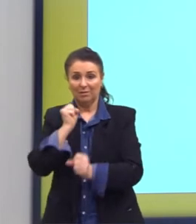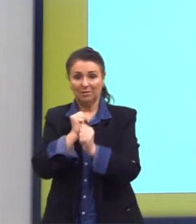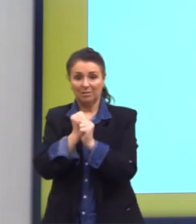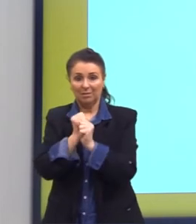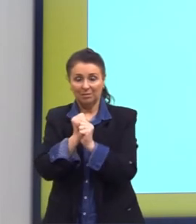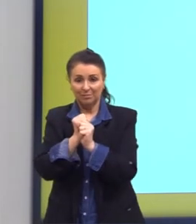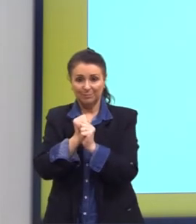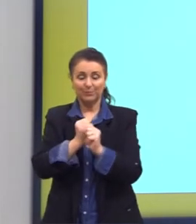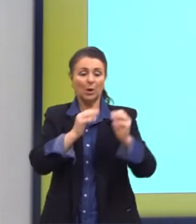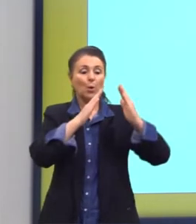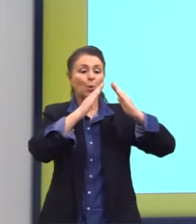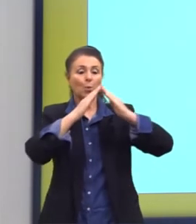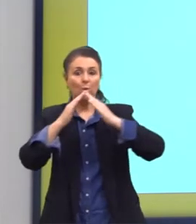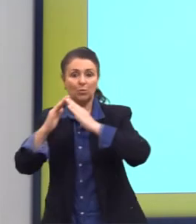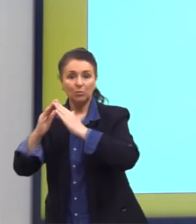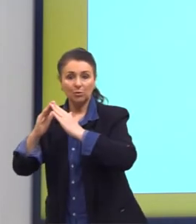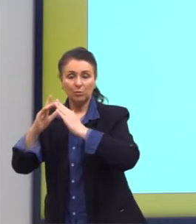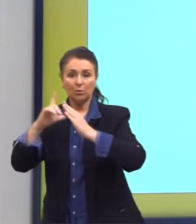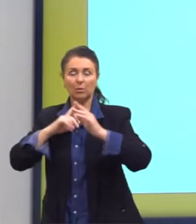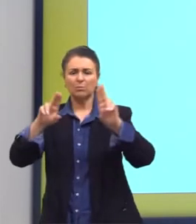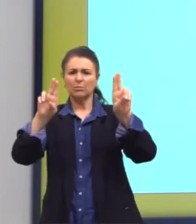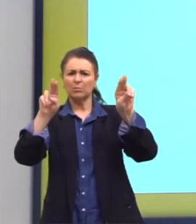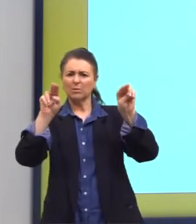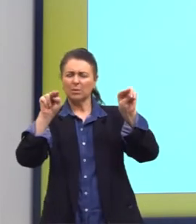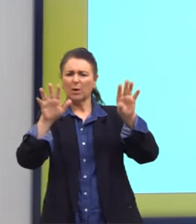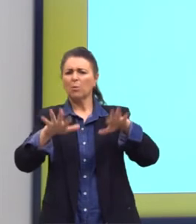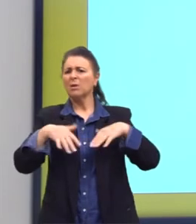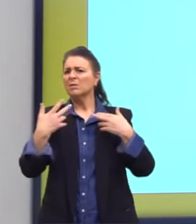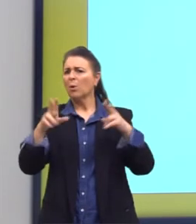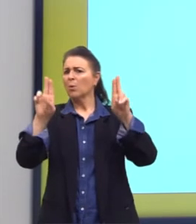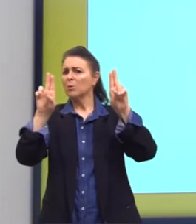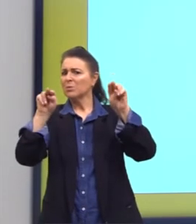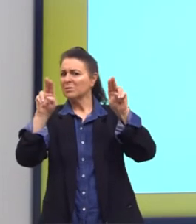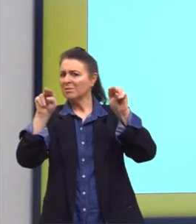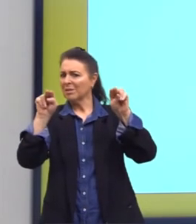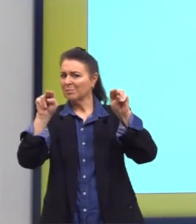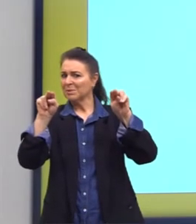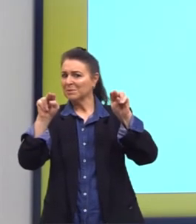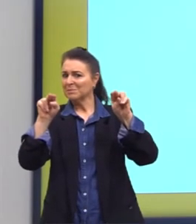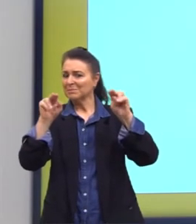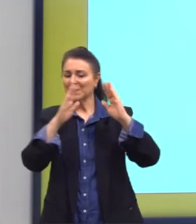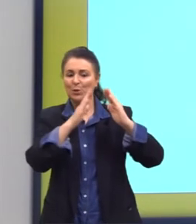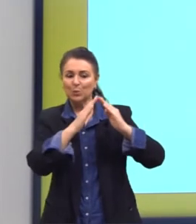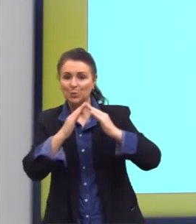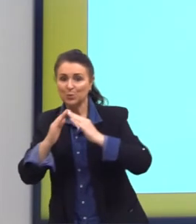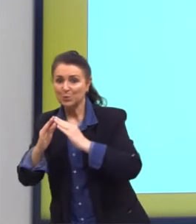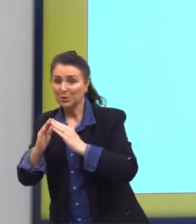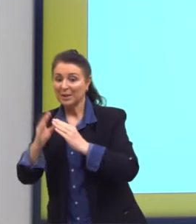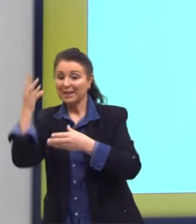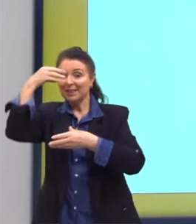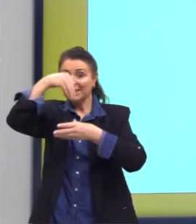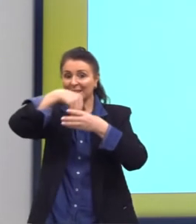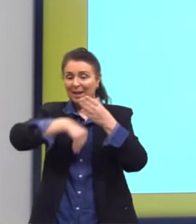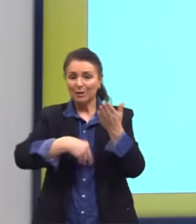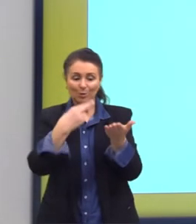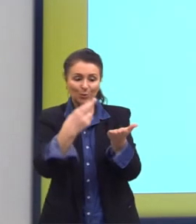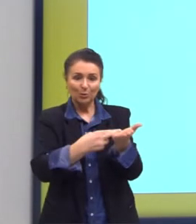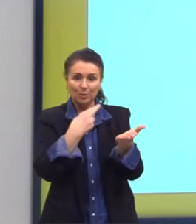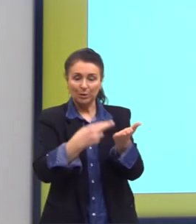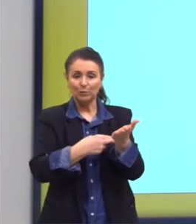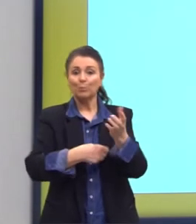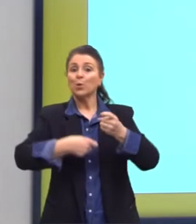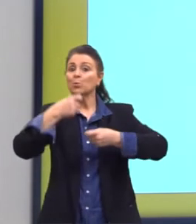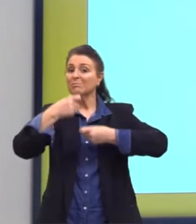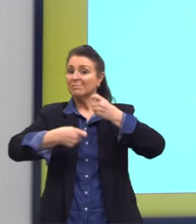O Curtiço, então, temático. Quais são os temas que estão dentro dessa obra? O sexo